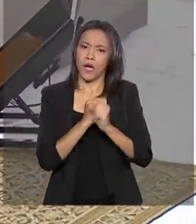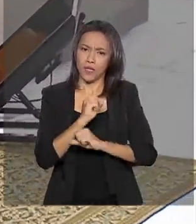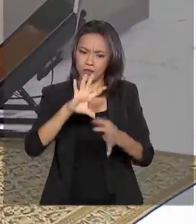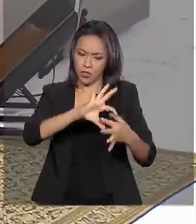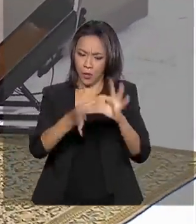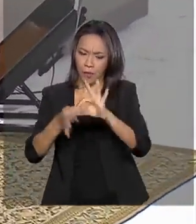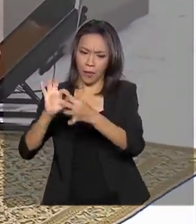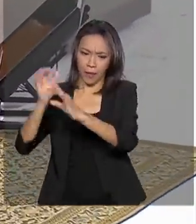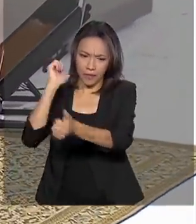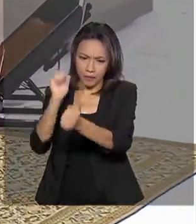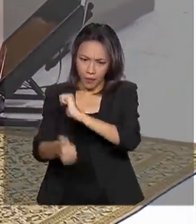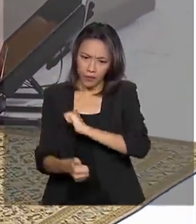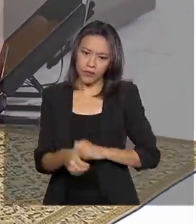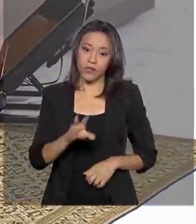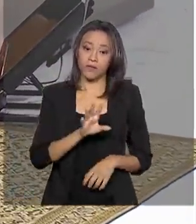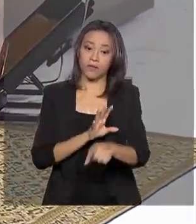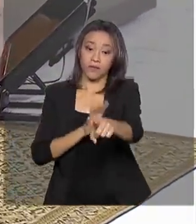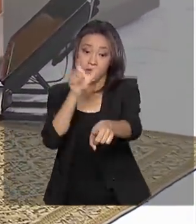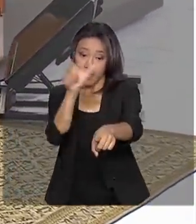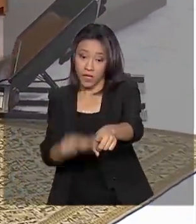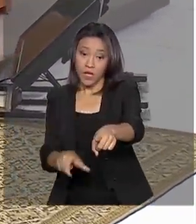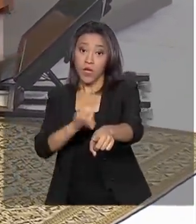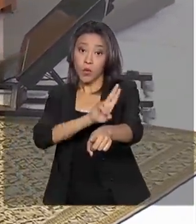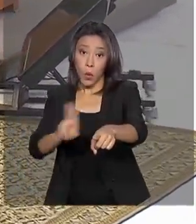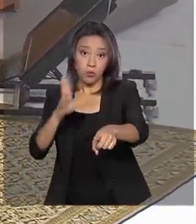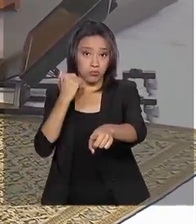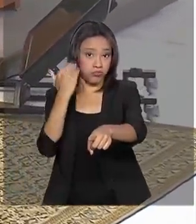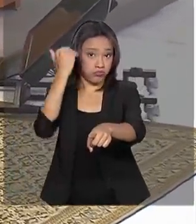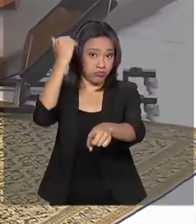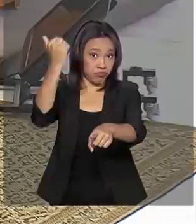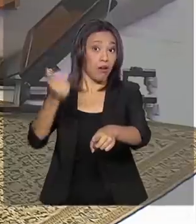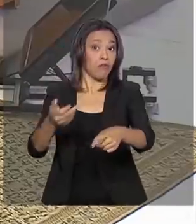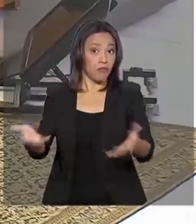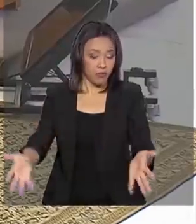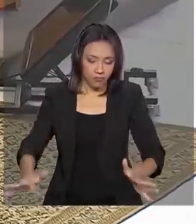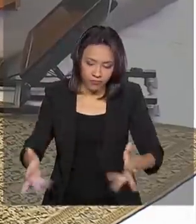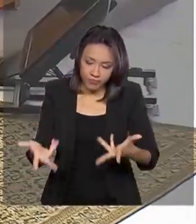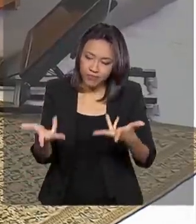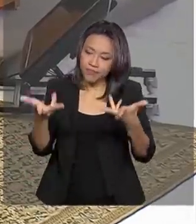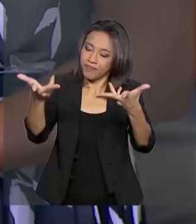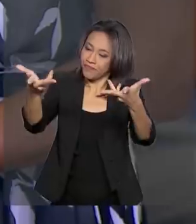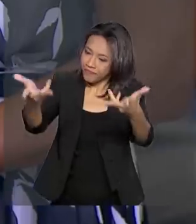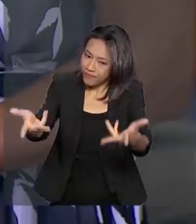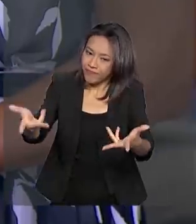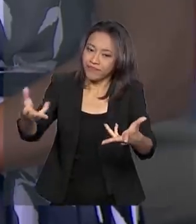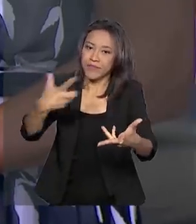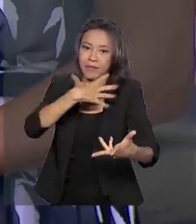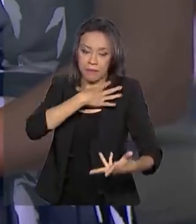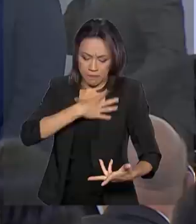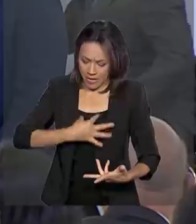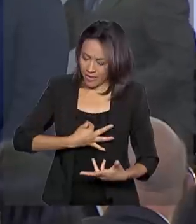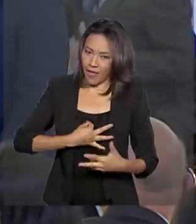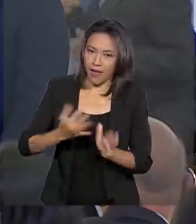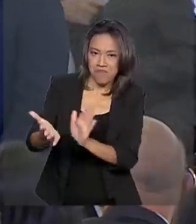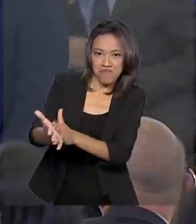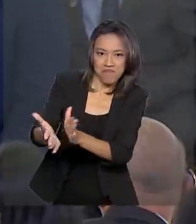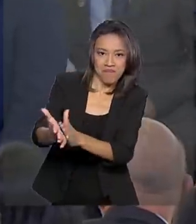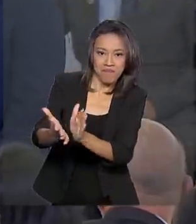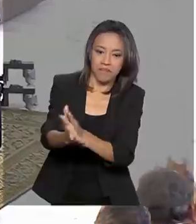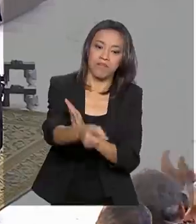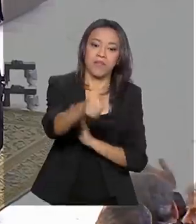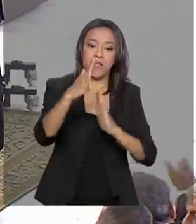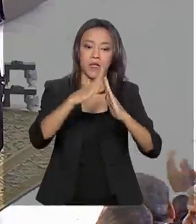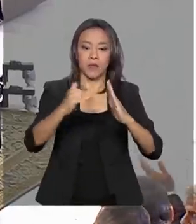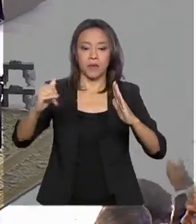Nomes que marcaram a história do Brasil nos Jogos Olímpicos foram homenageados com a medalha de honra ao mérito desportivo no Palácio do